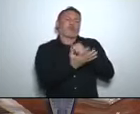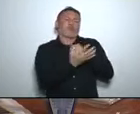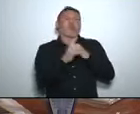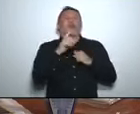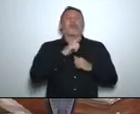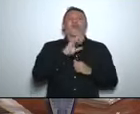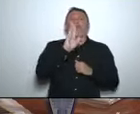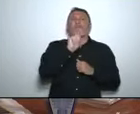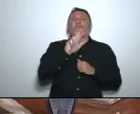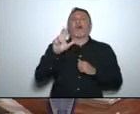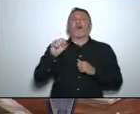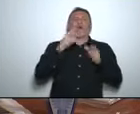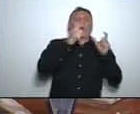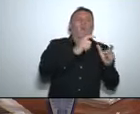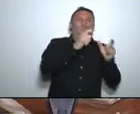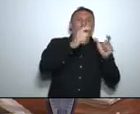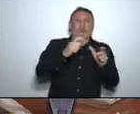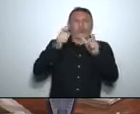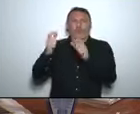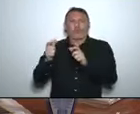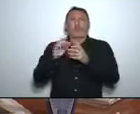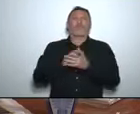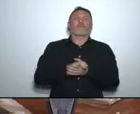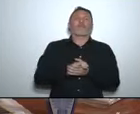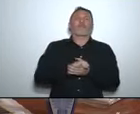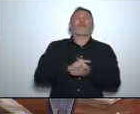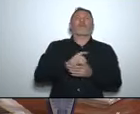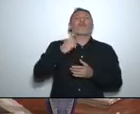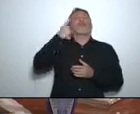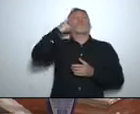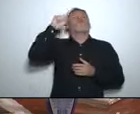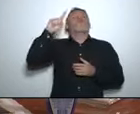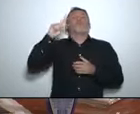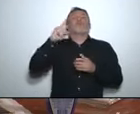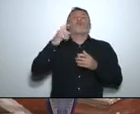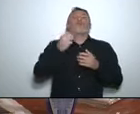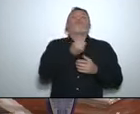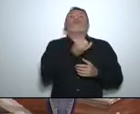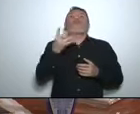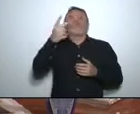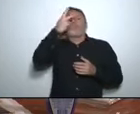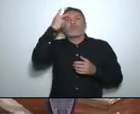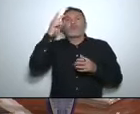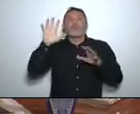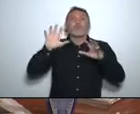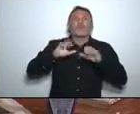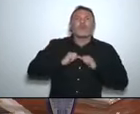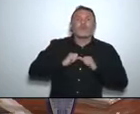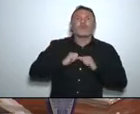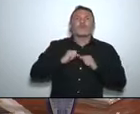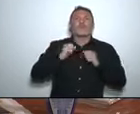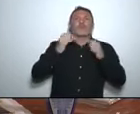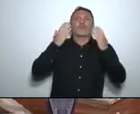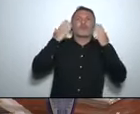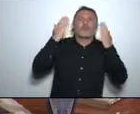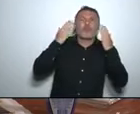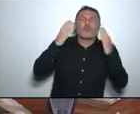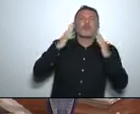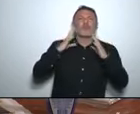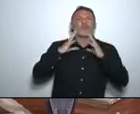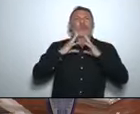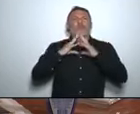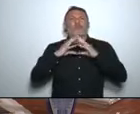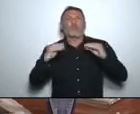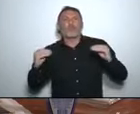dia, casos de pessoas testadas positivamente, suspeitas, curadas, infelizmente tem que